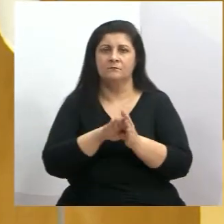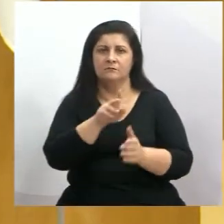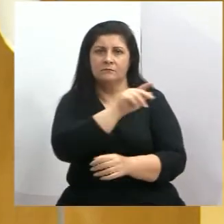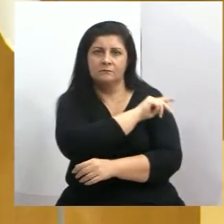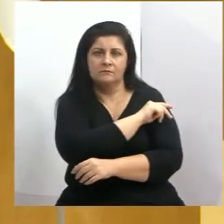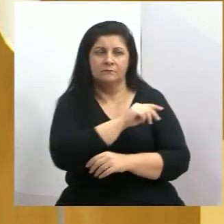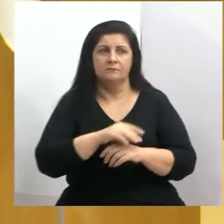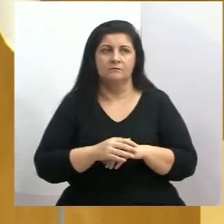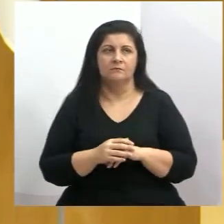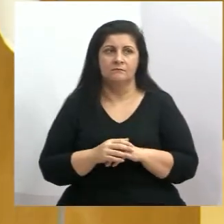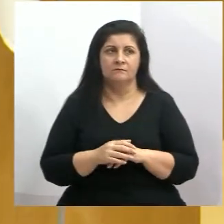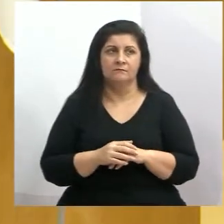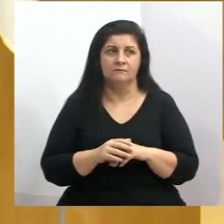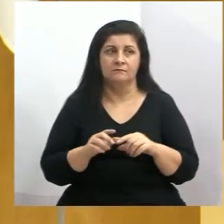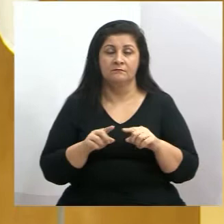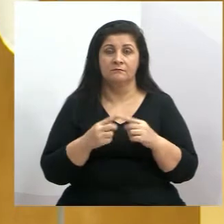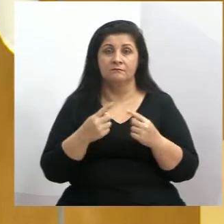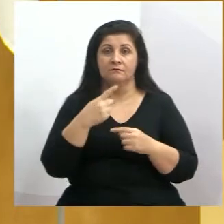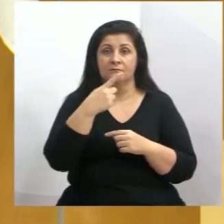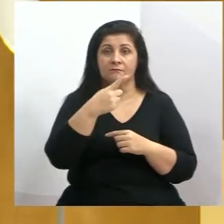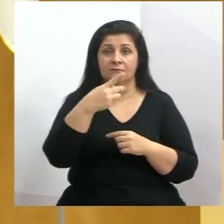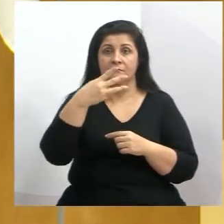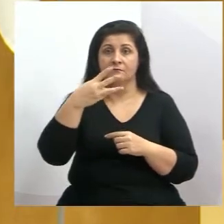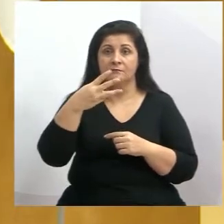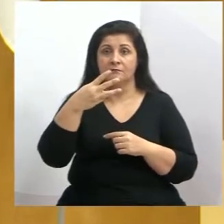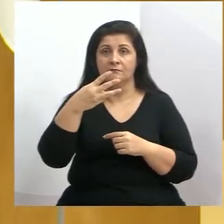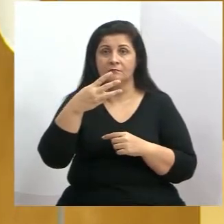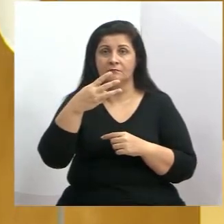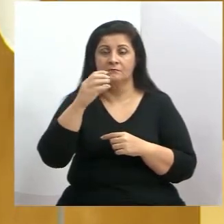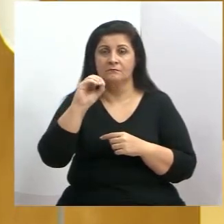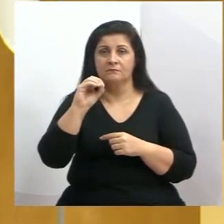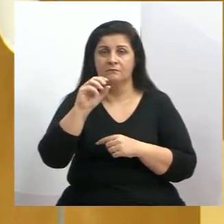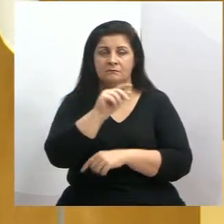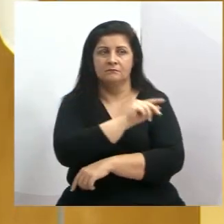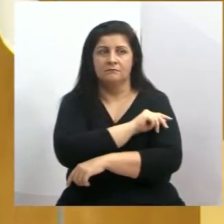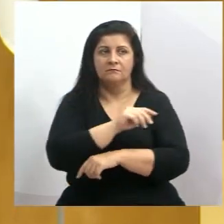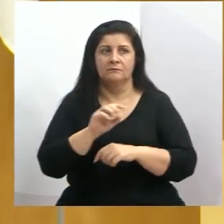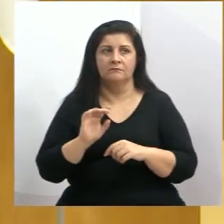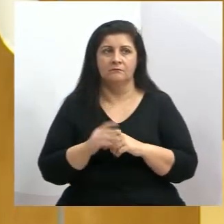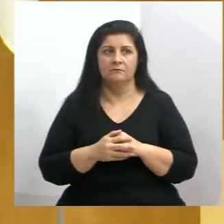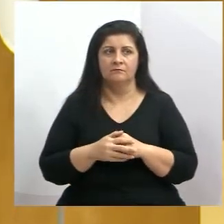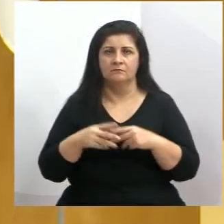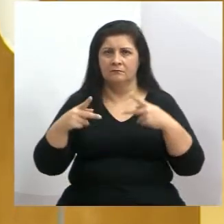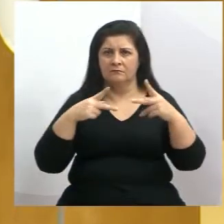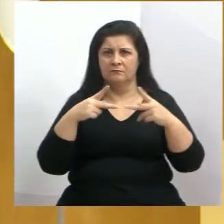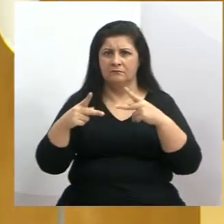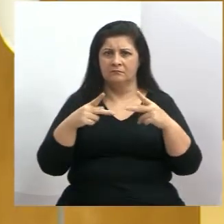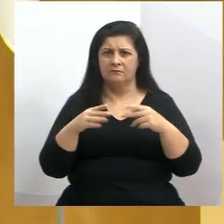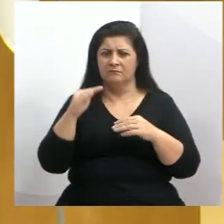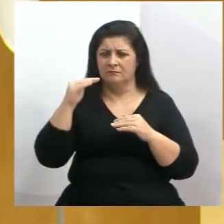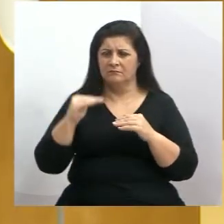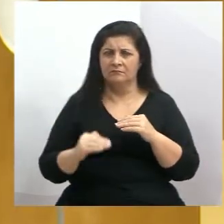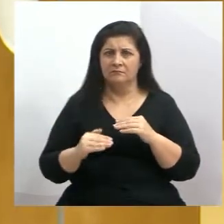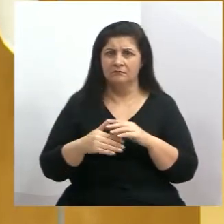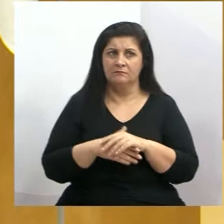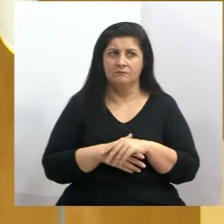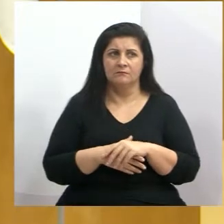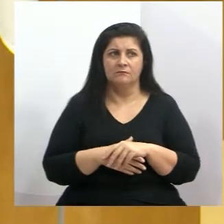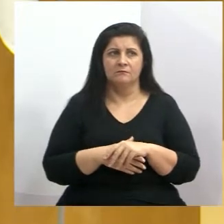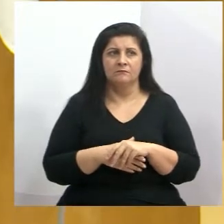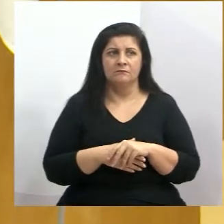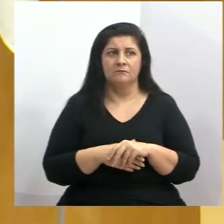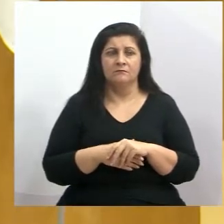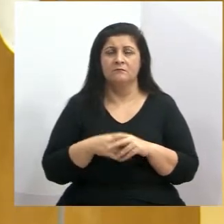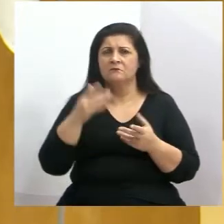mas infelizmente só 130 doses. Aqui em Jacarenda foi isso, São José dos Campos, se não me engano, foi até menos. E aí a